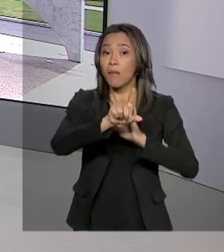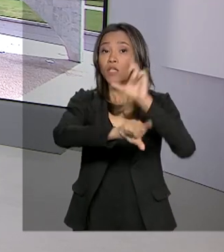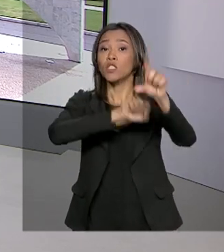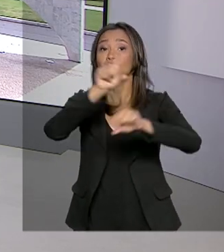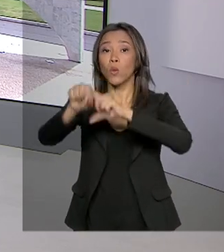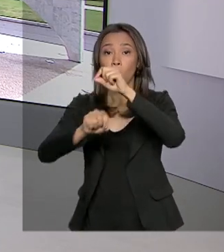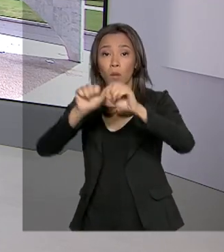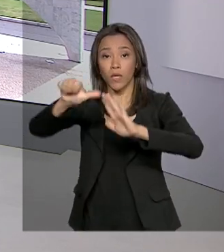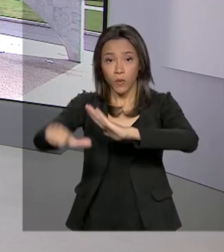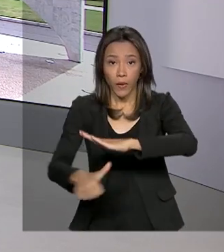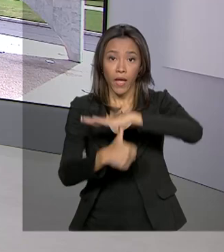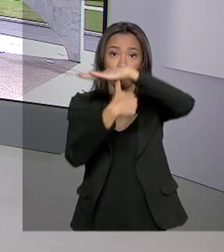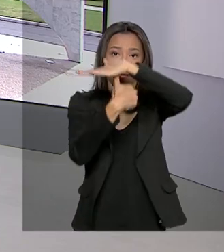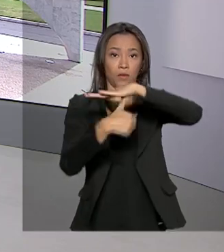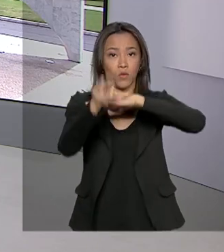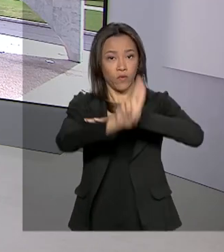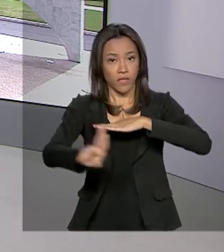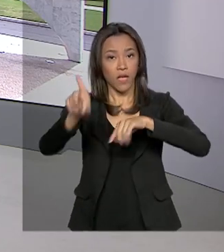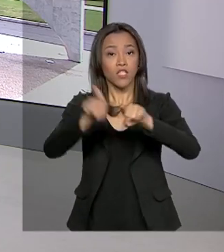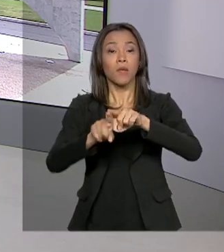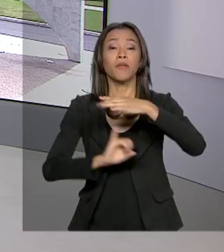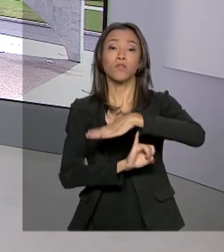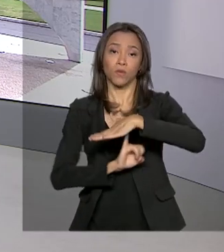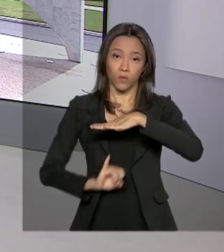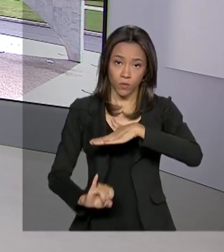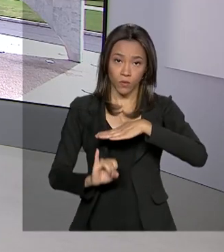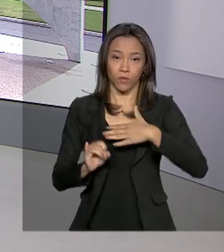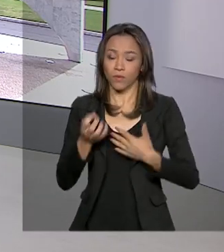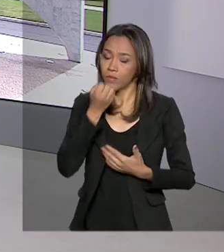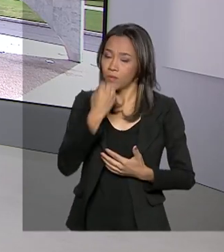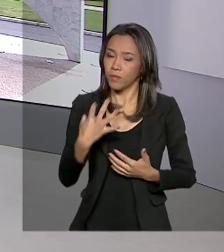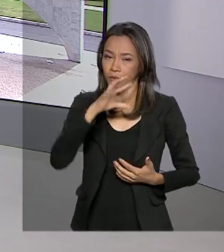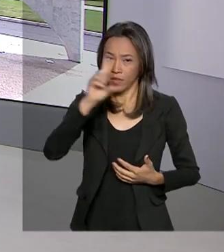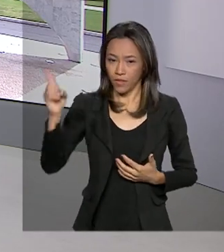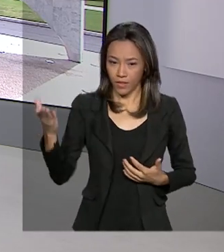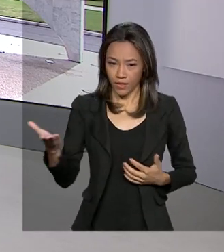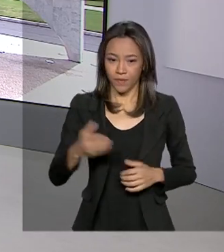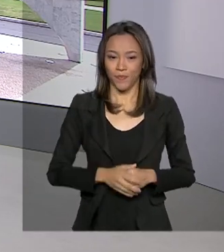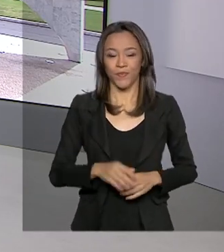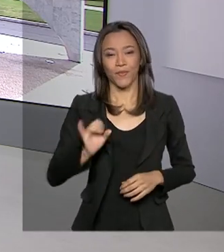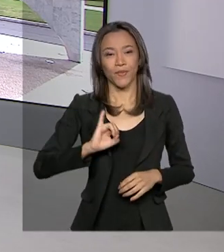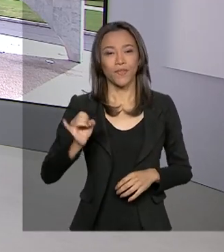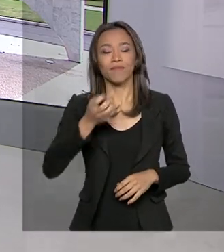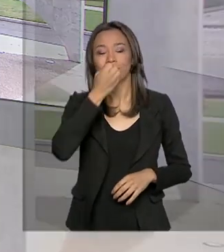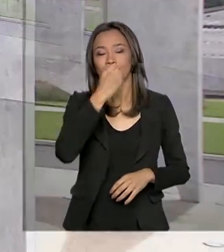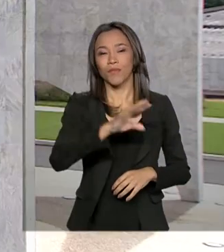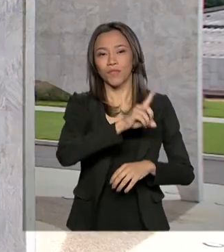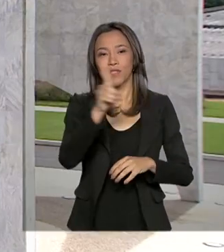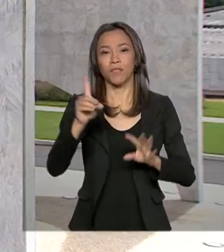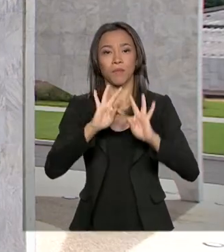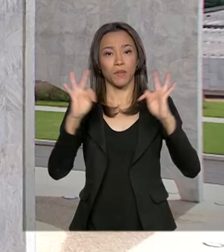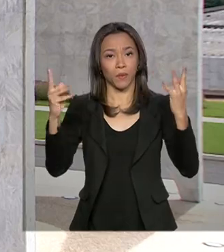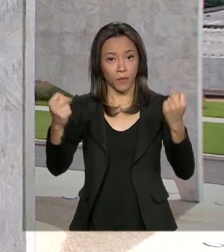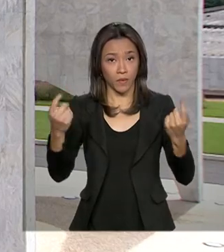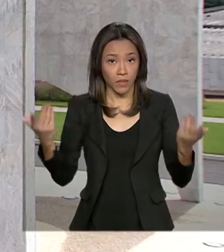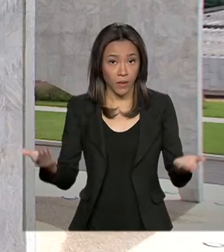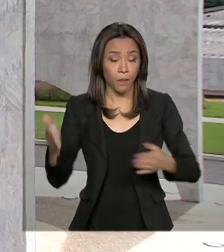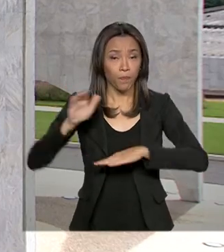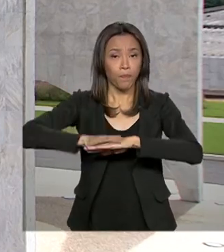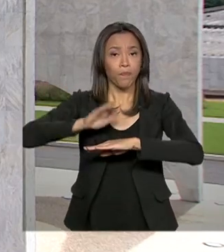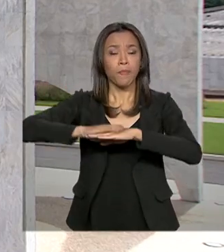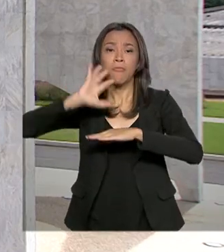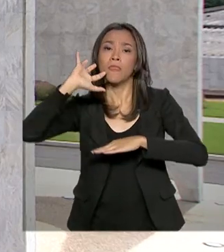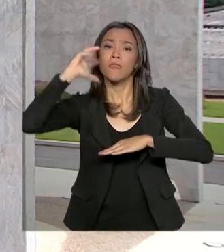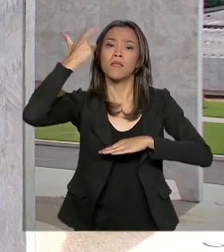universidades e institutos federais. Bom dia, Selma. Oi, Mara. Bom dia para você e para todo mundo. Olha, a decisão